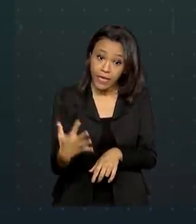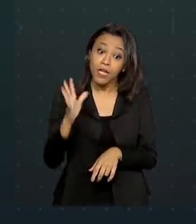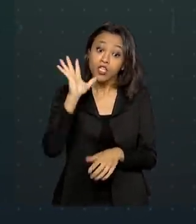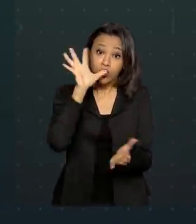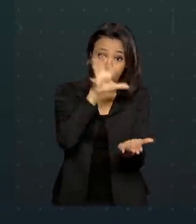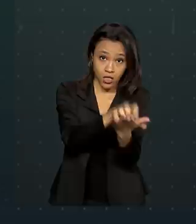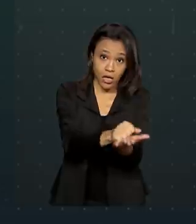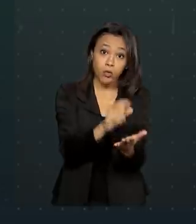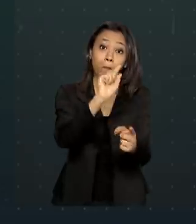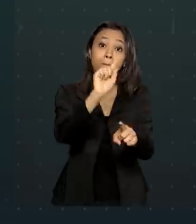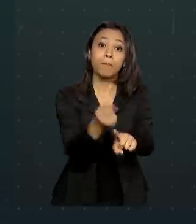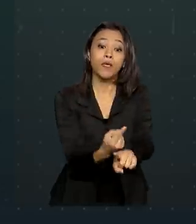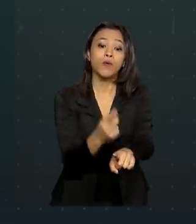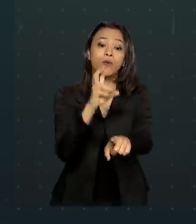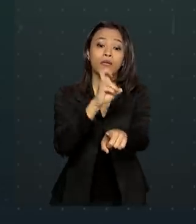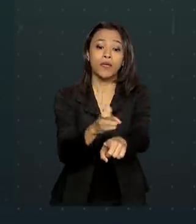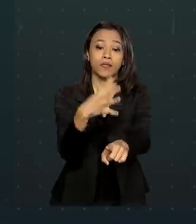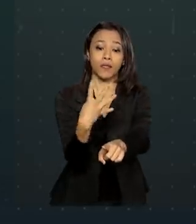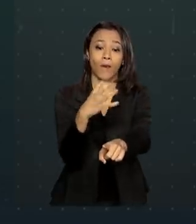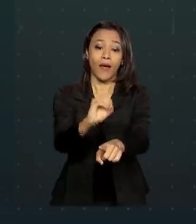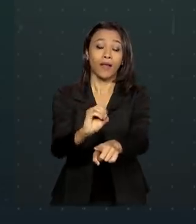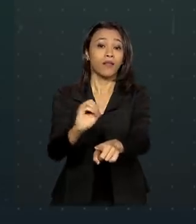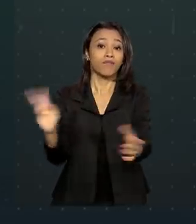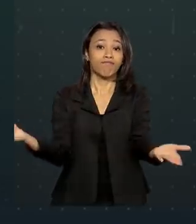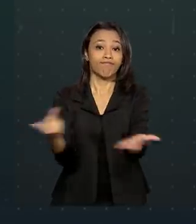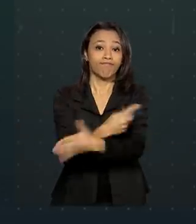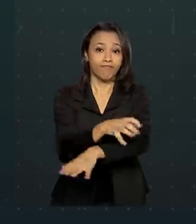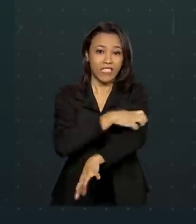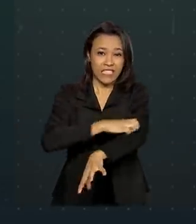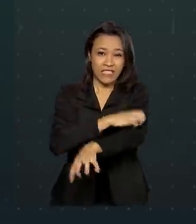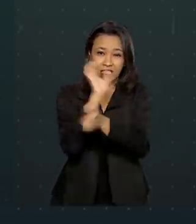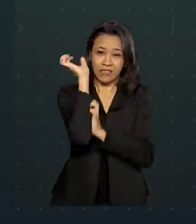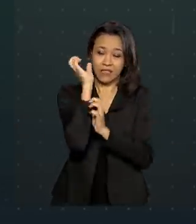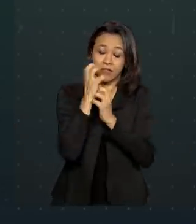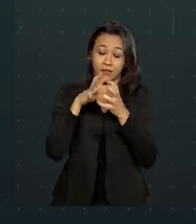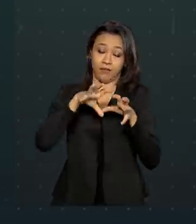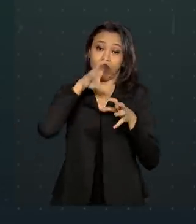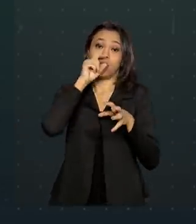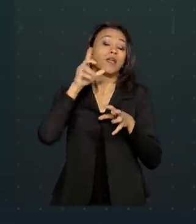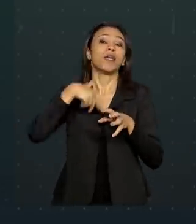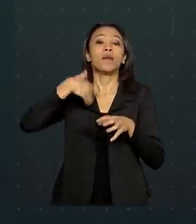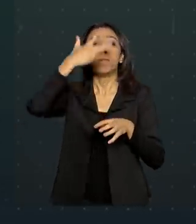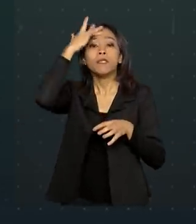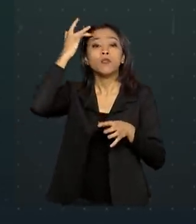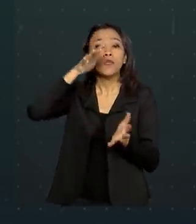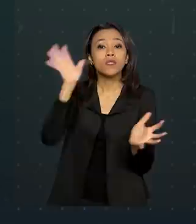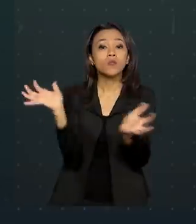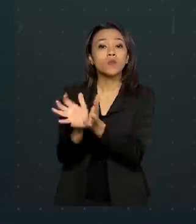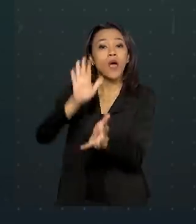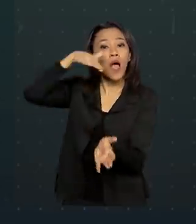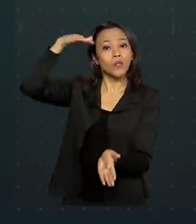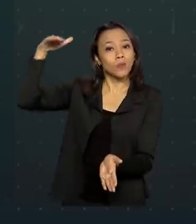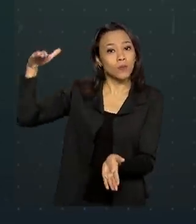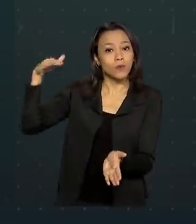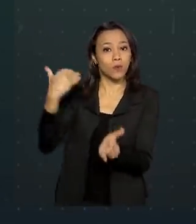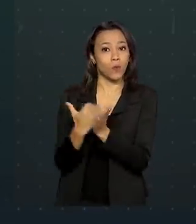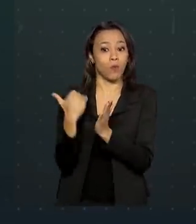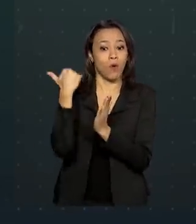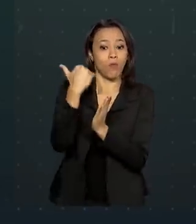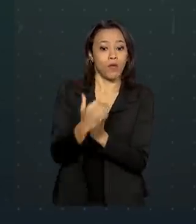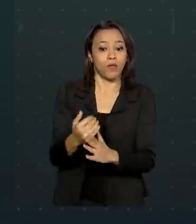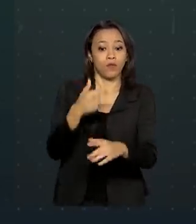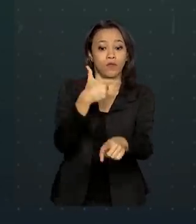.540 casos de intoxicação com produtos de limpeza em adultos. Um crescimento de 23